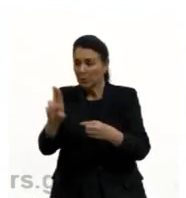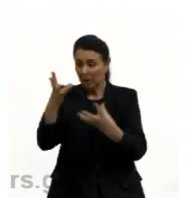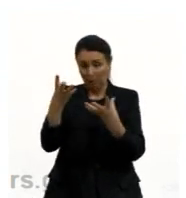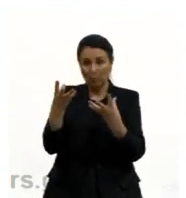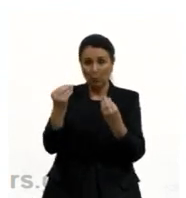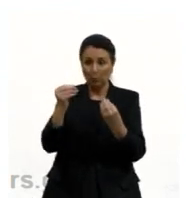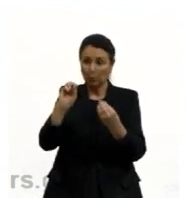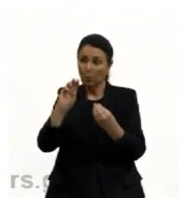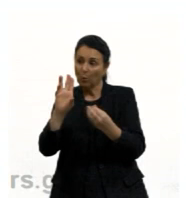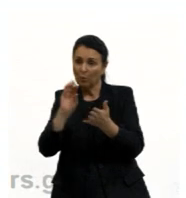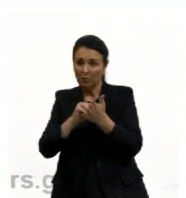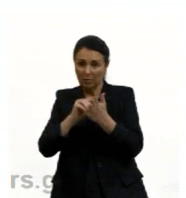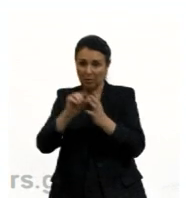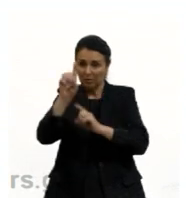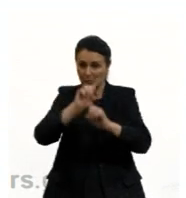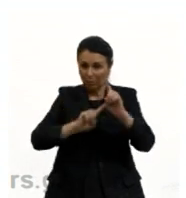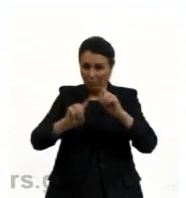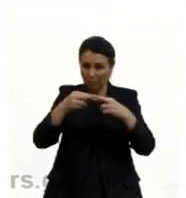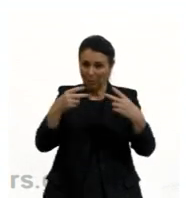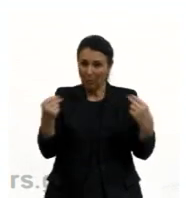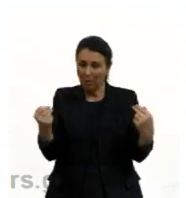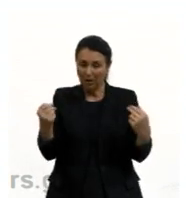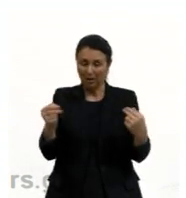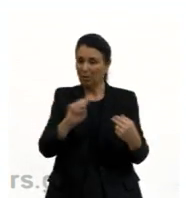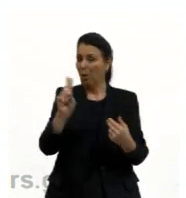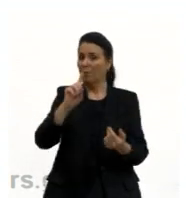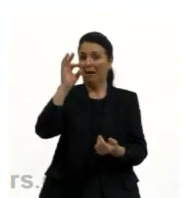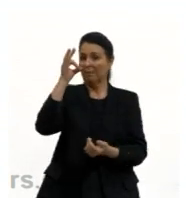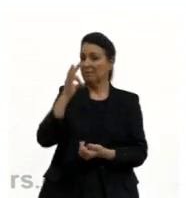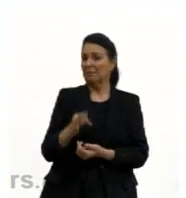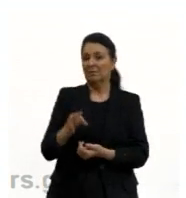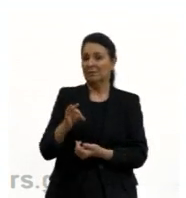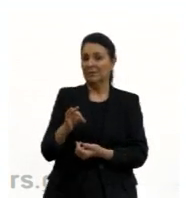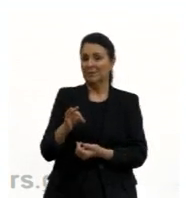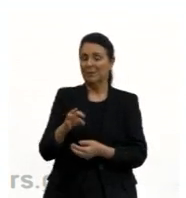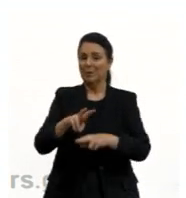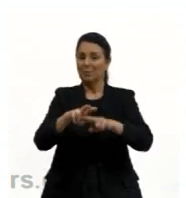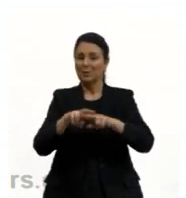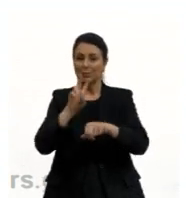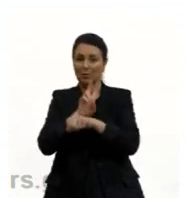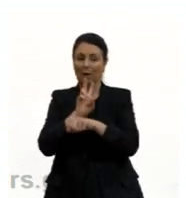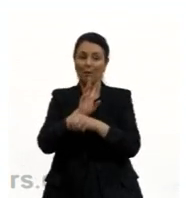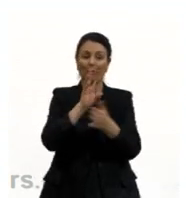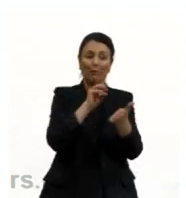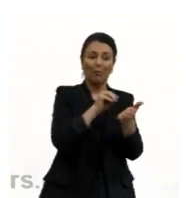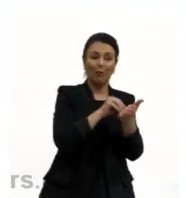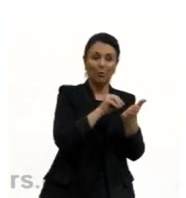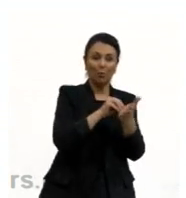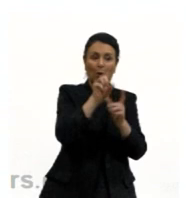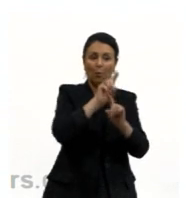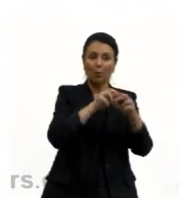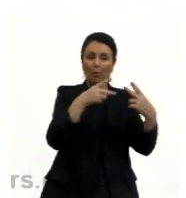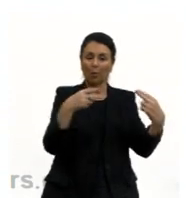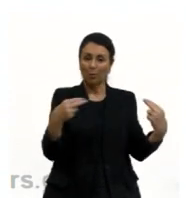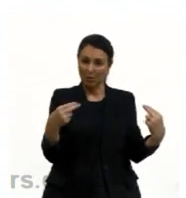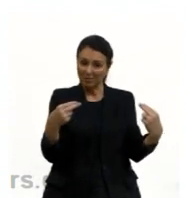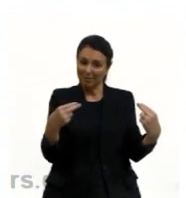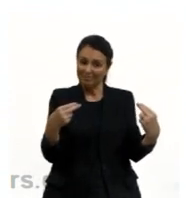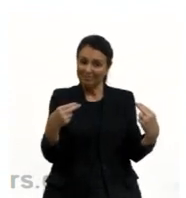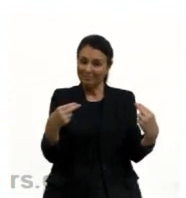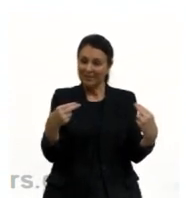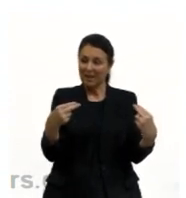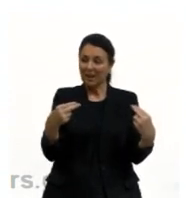algum ingrediente, vai desandar. Então, cuidado, se faltar algum item, a mistura pode